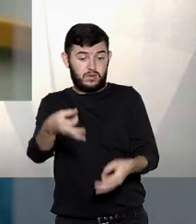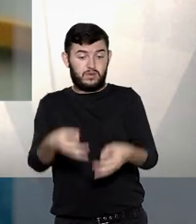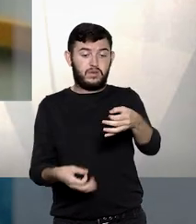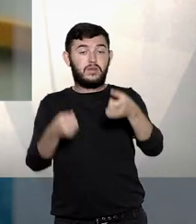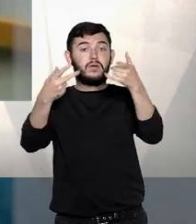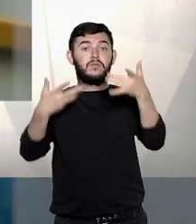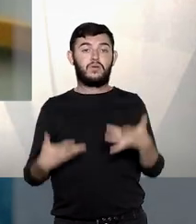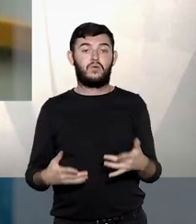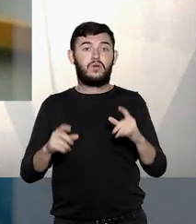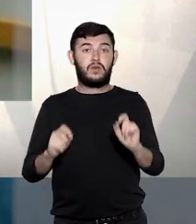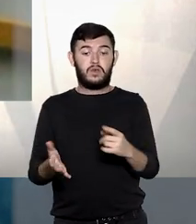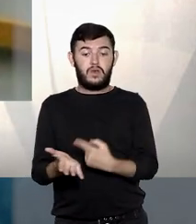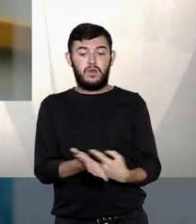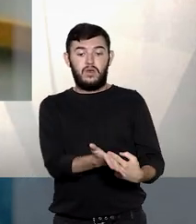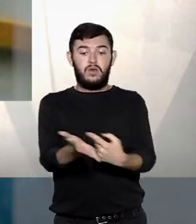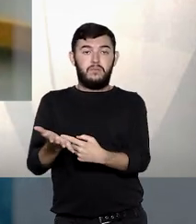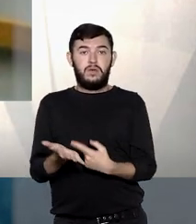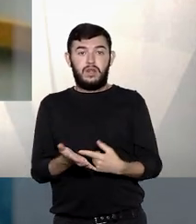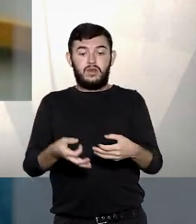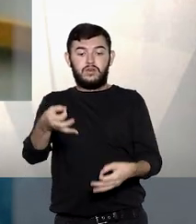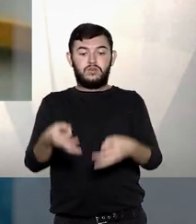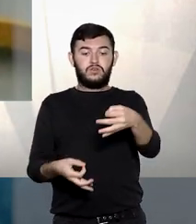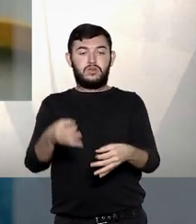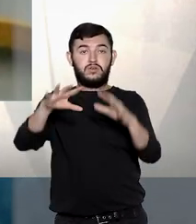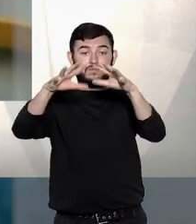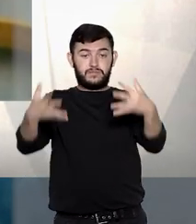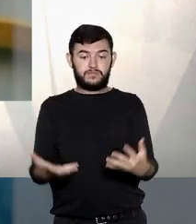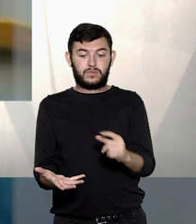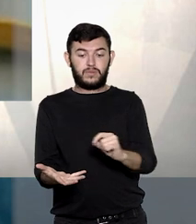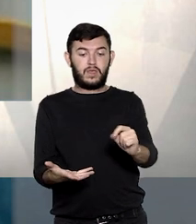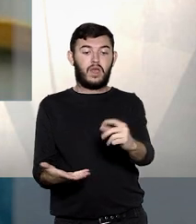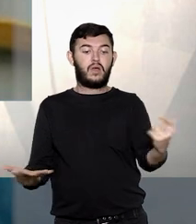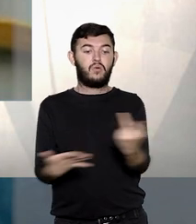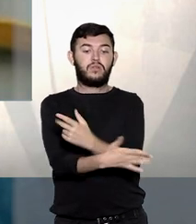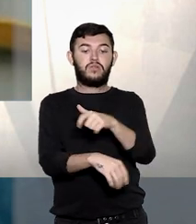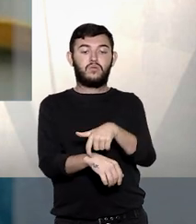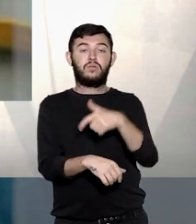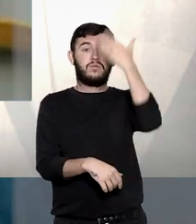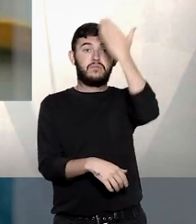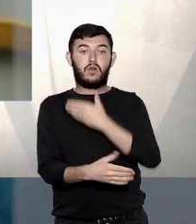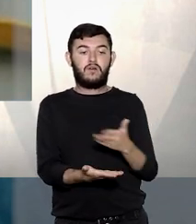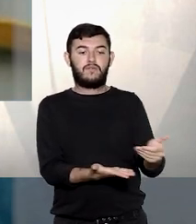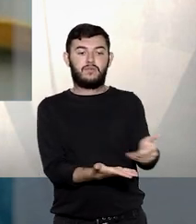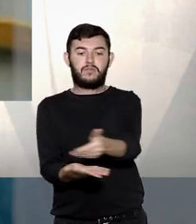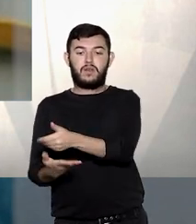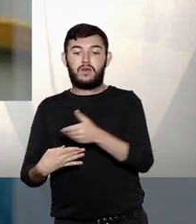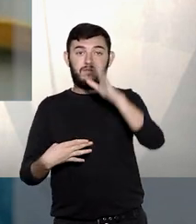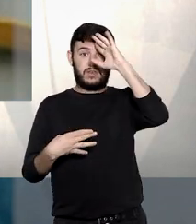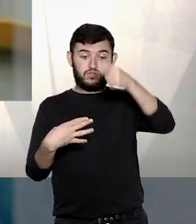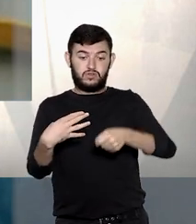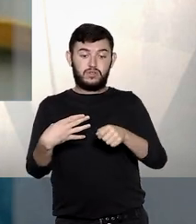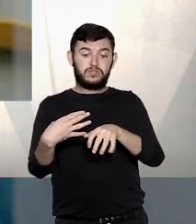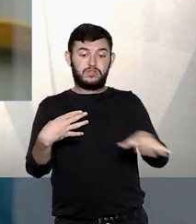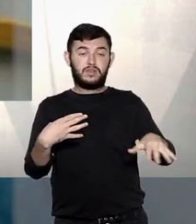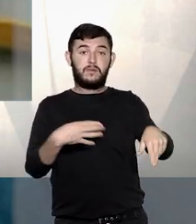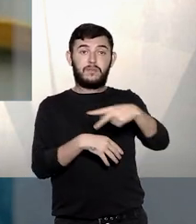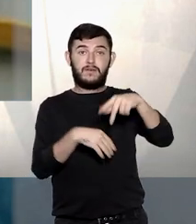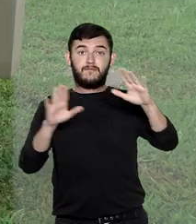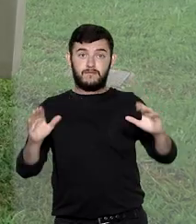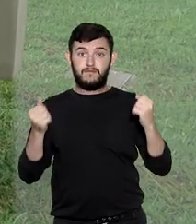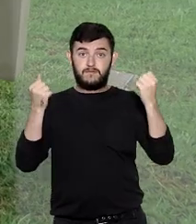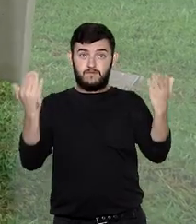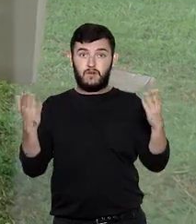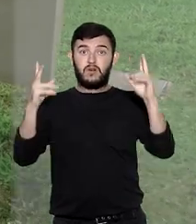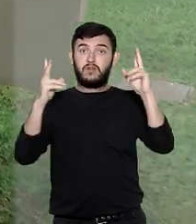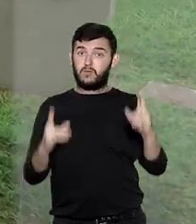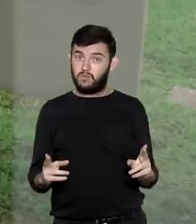cooperação jurídica internacional somente é necessária quando se impõe a coleta de prova produzida em jurisdição estrangeira,